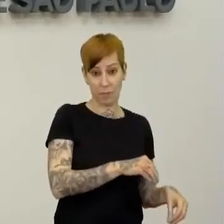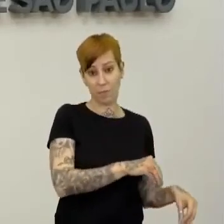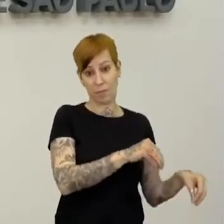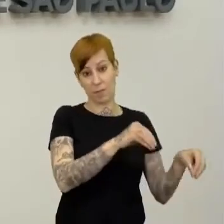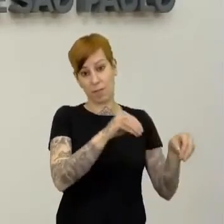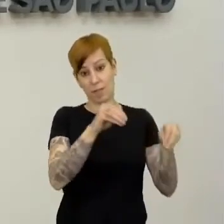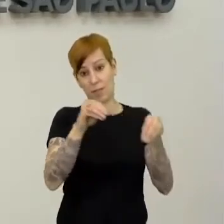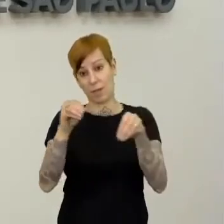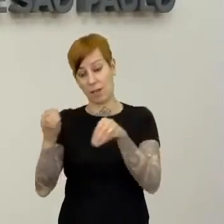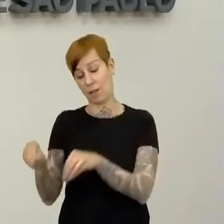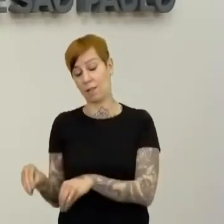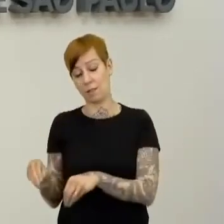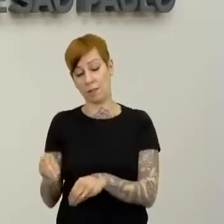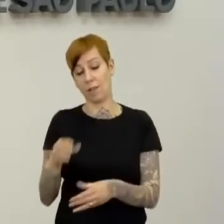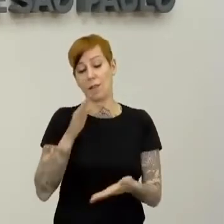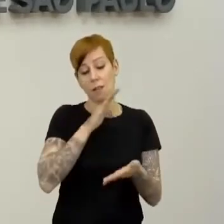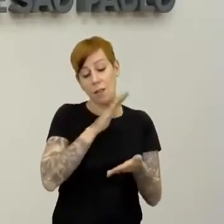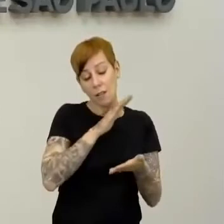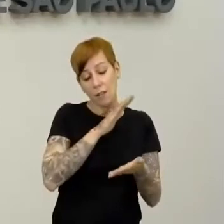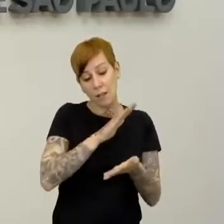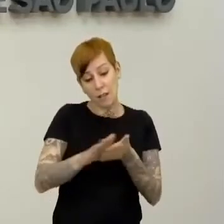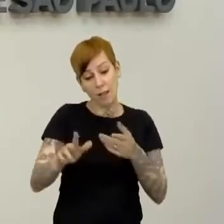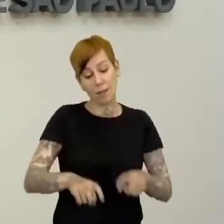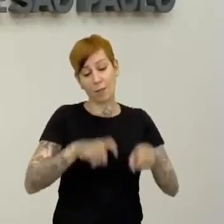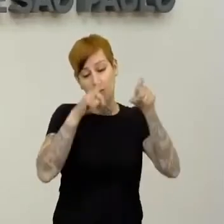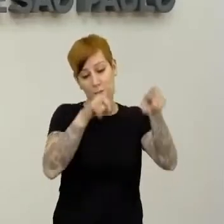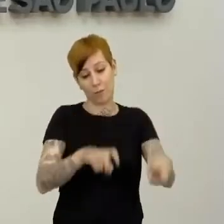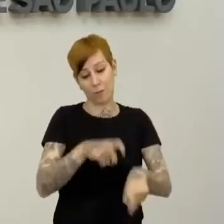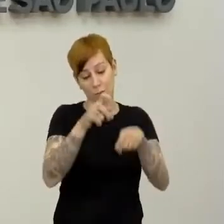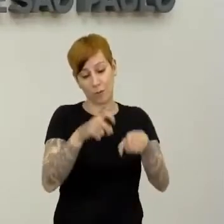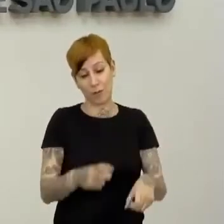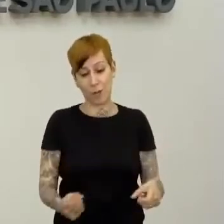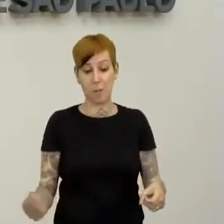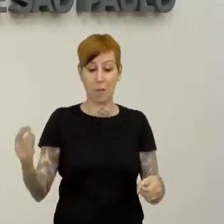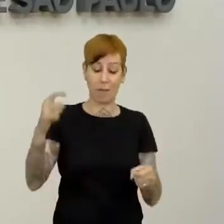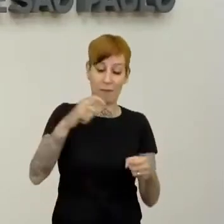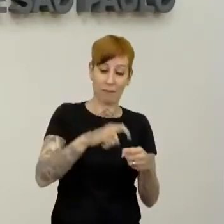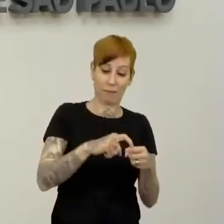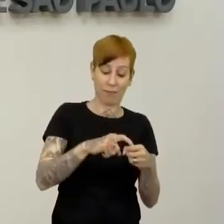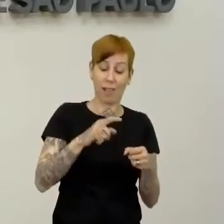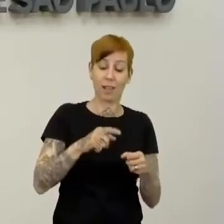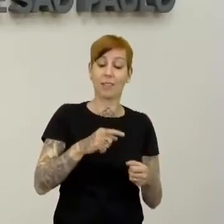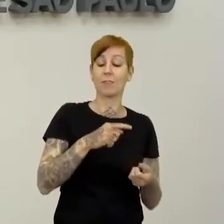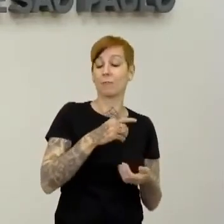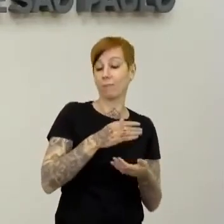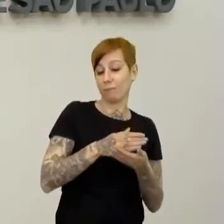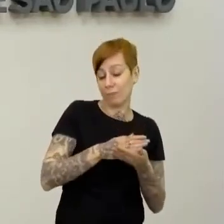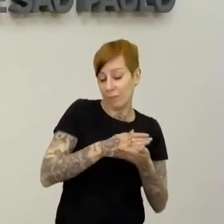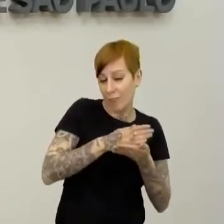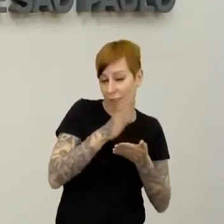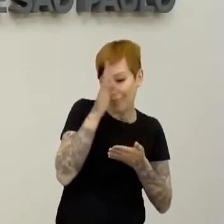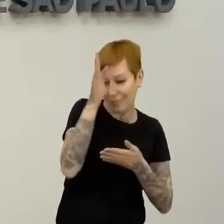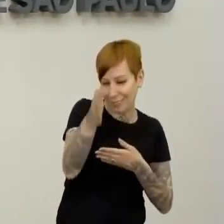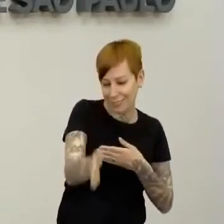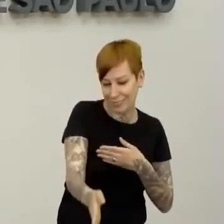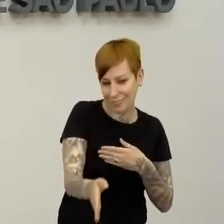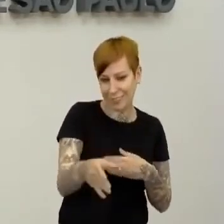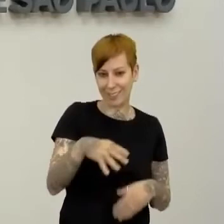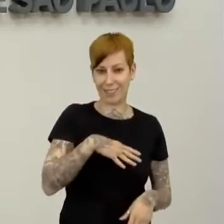movimentam. rural, porque elas saem dos campos e começam a vir para as cidades. E aí, como o professor falou, a gente tem um problema nas cidades